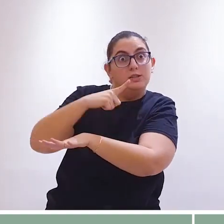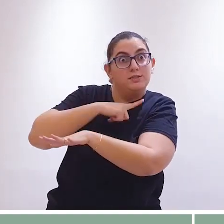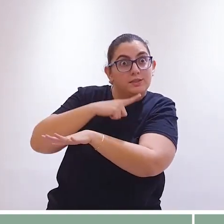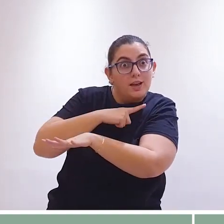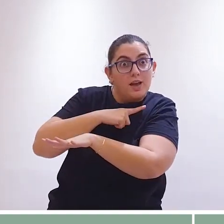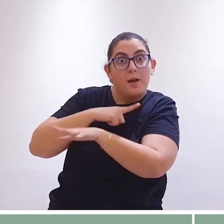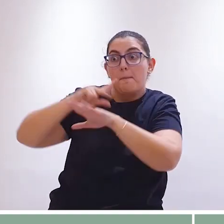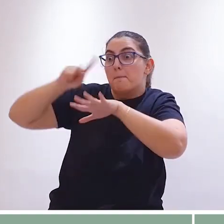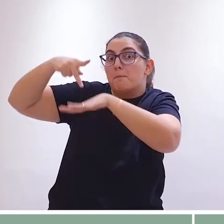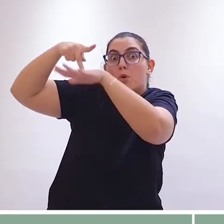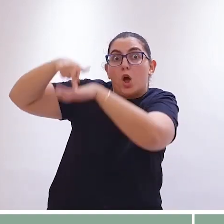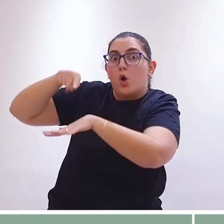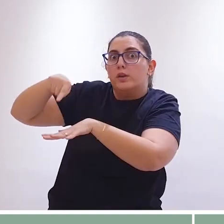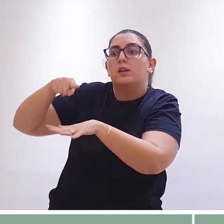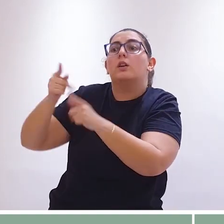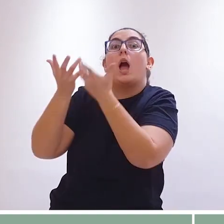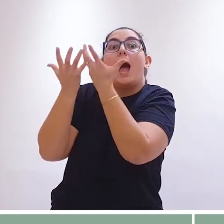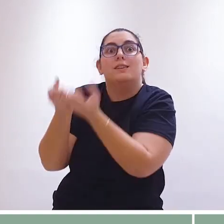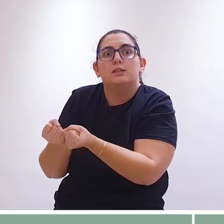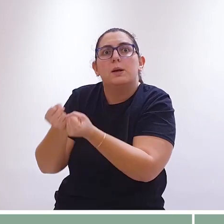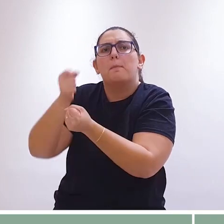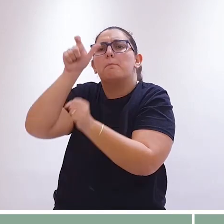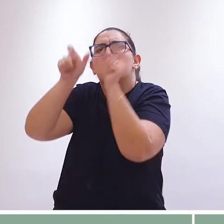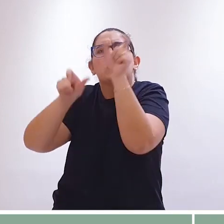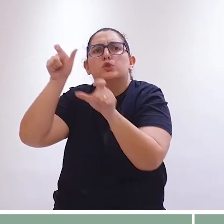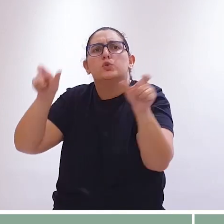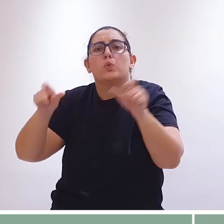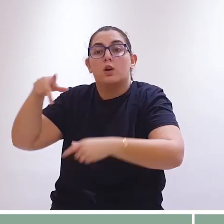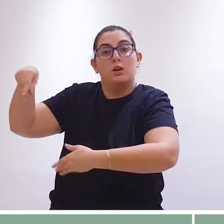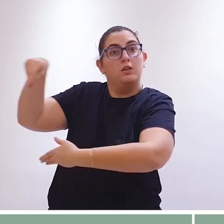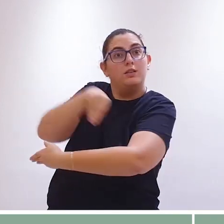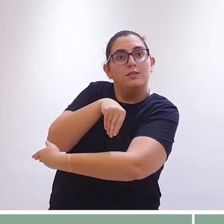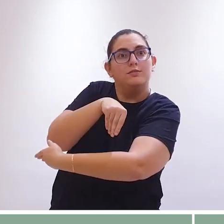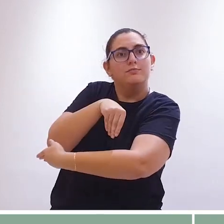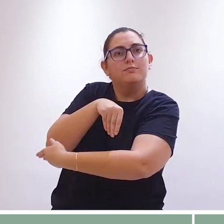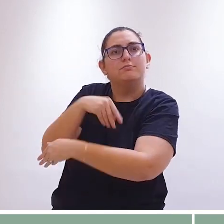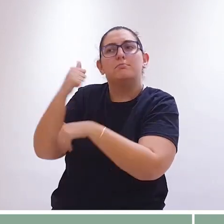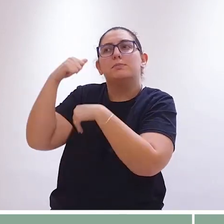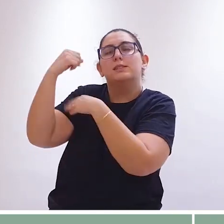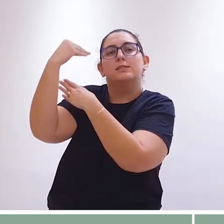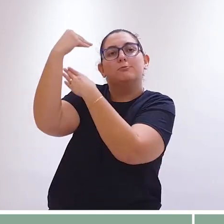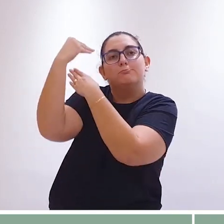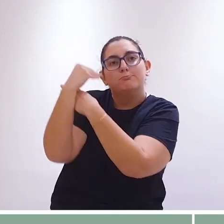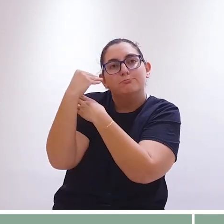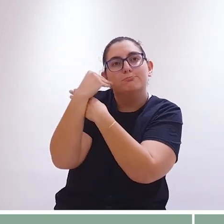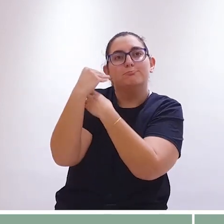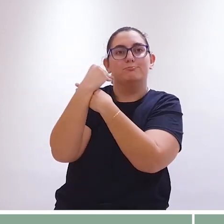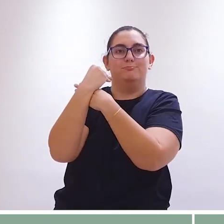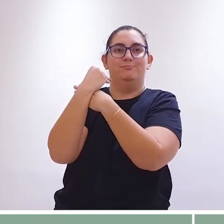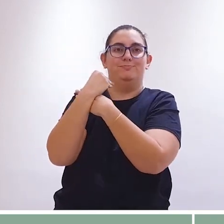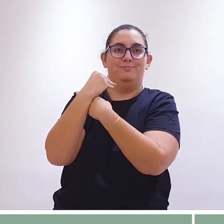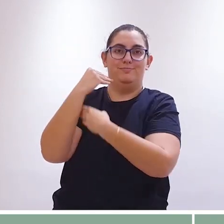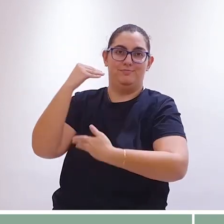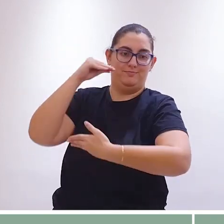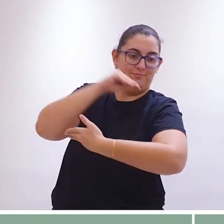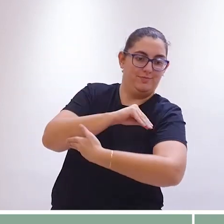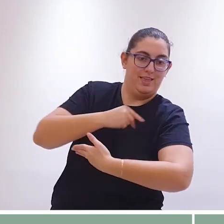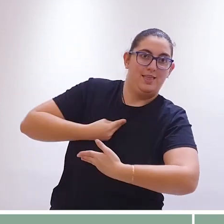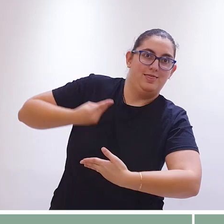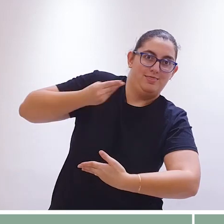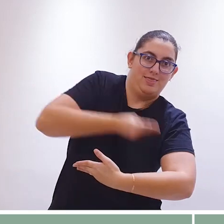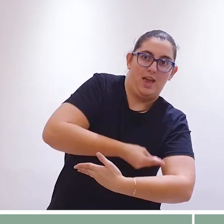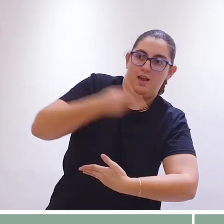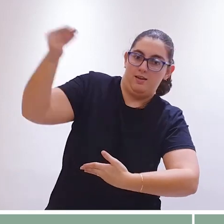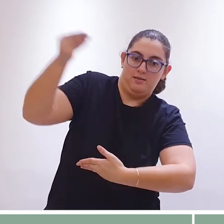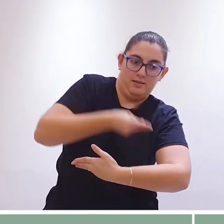comunidade que aceita o batizando em seu meio tem também que cuidar da formação desse batizando. A comunidade deve